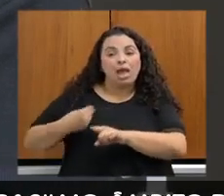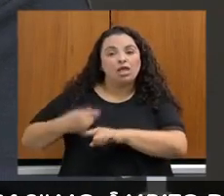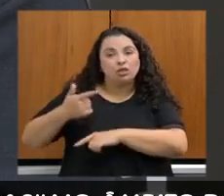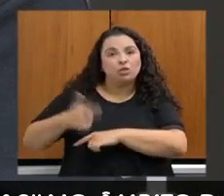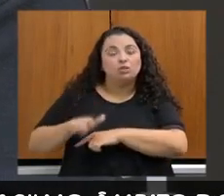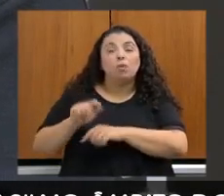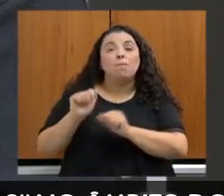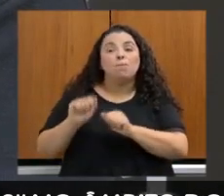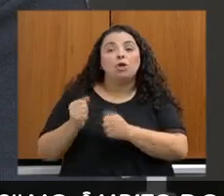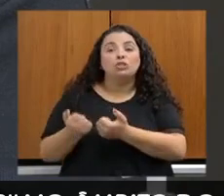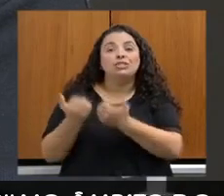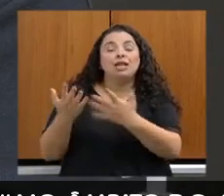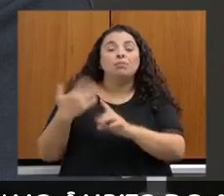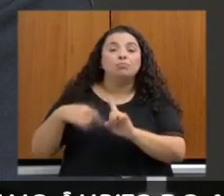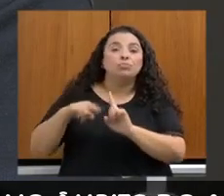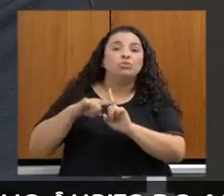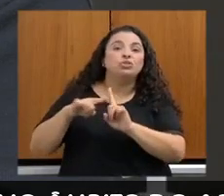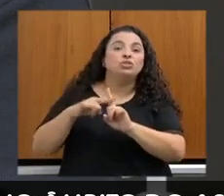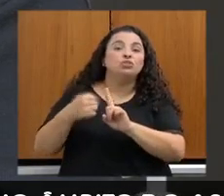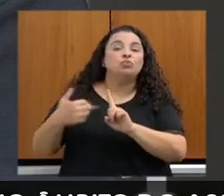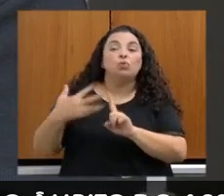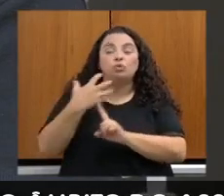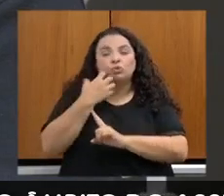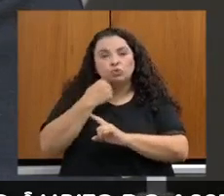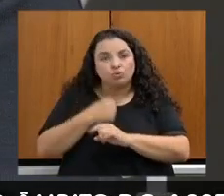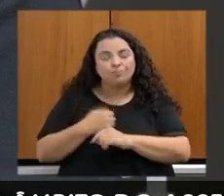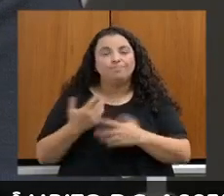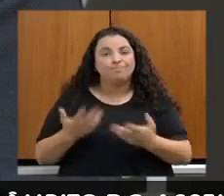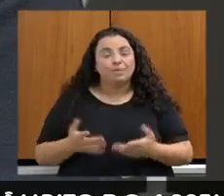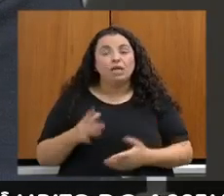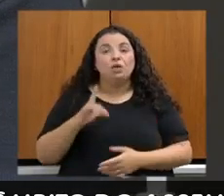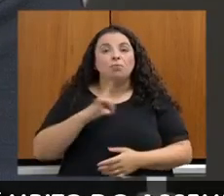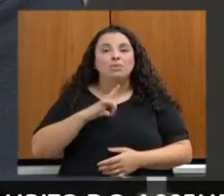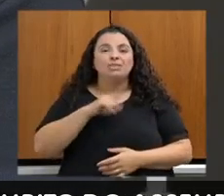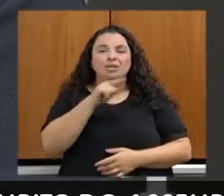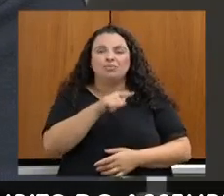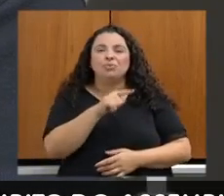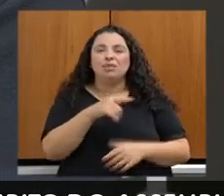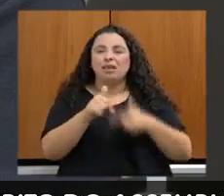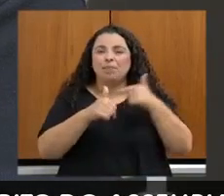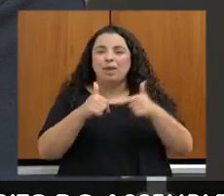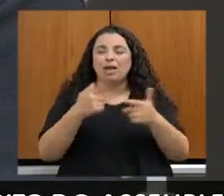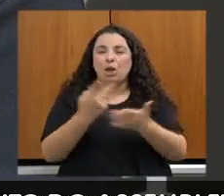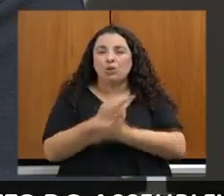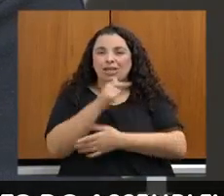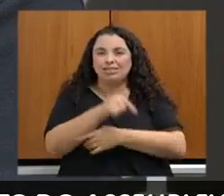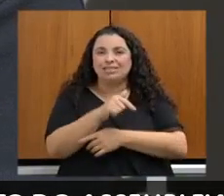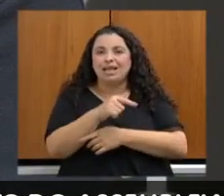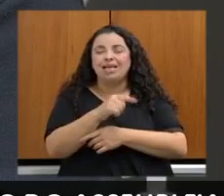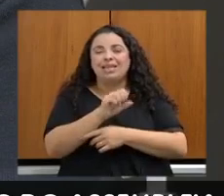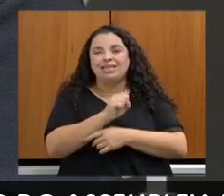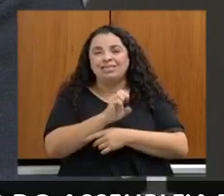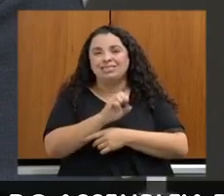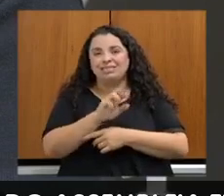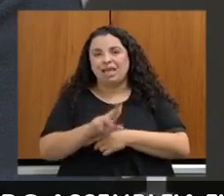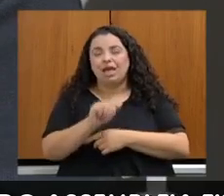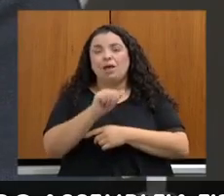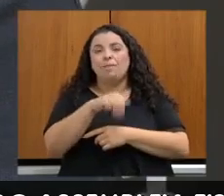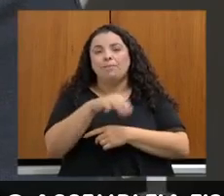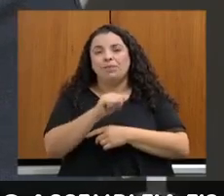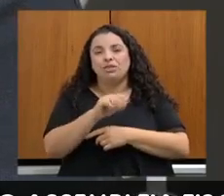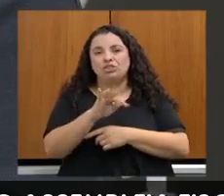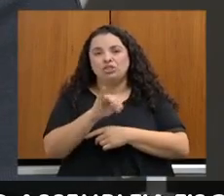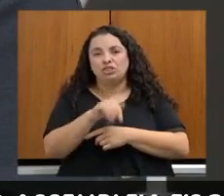Eu diria que o trabalho desenvolvido, por exemplo, no Conservador do Bantiqueira é exatamente um exemplo disso, onde os trabalhos de restauração e conservação,